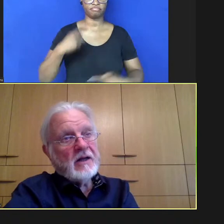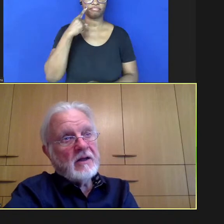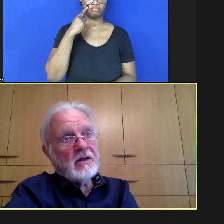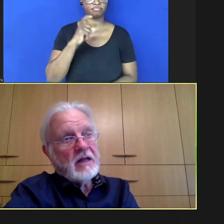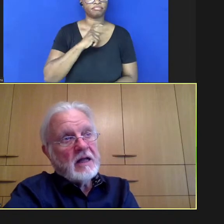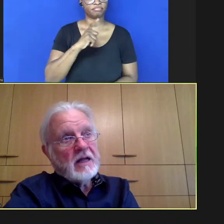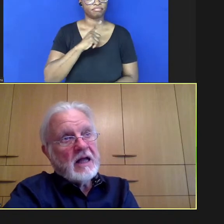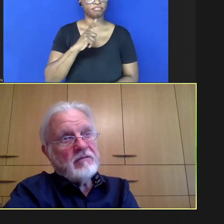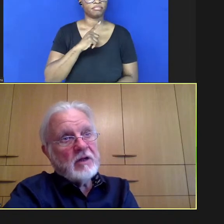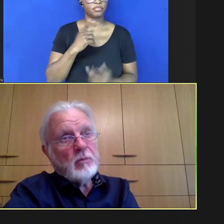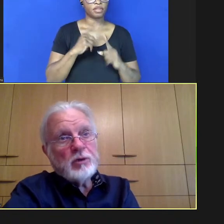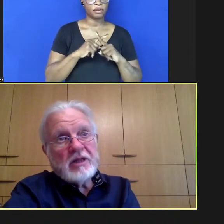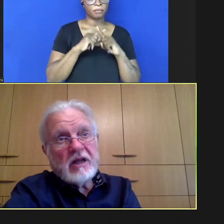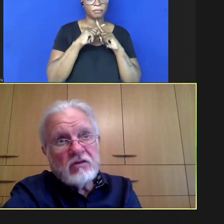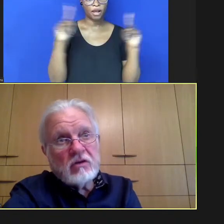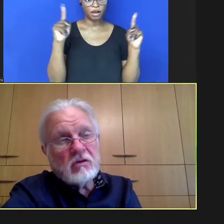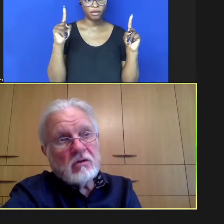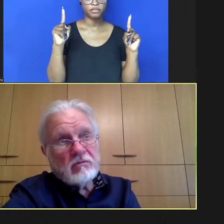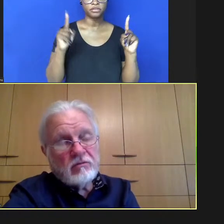entretanto